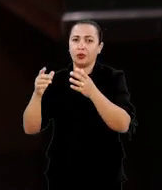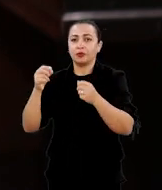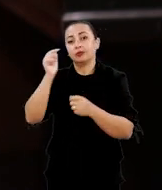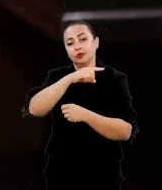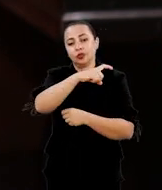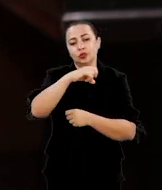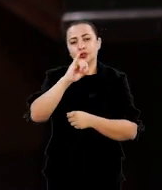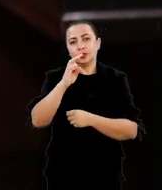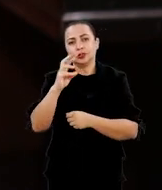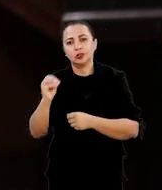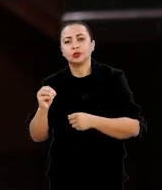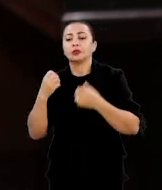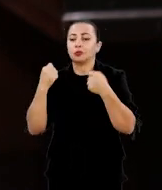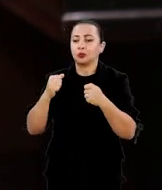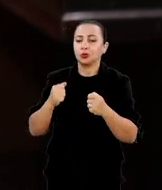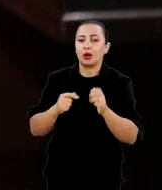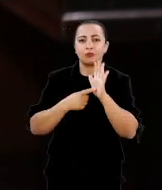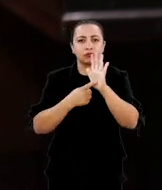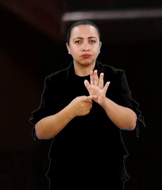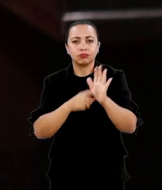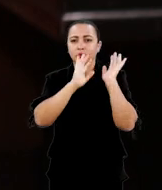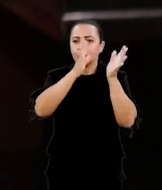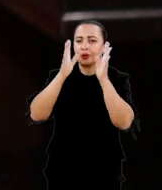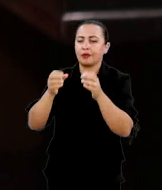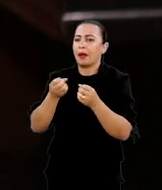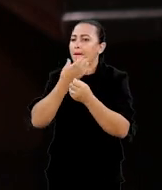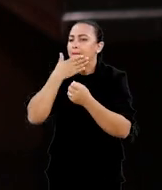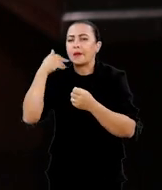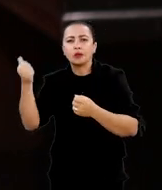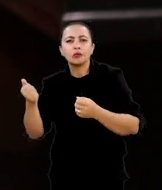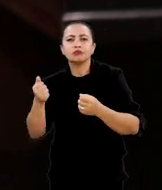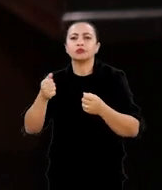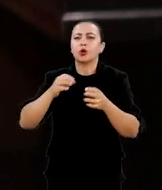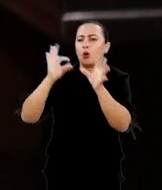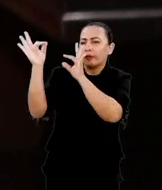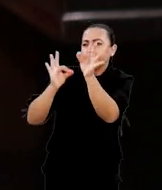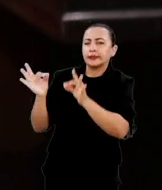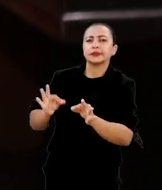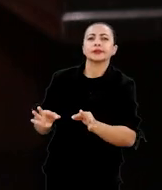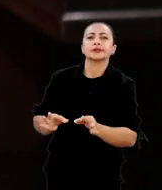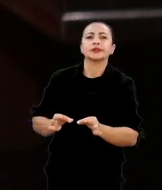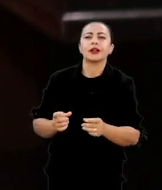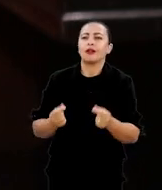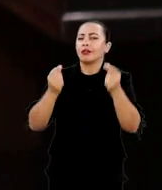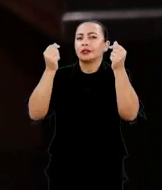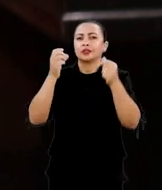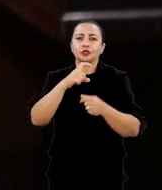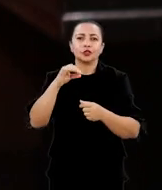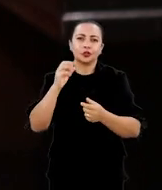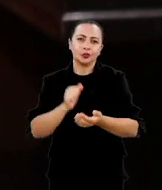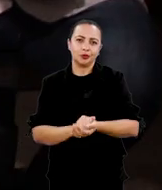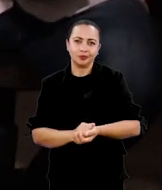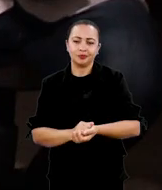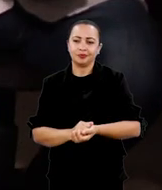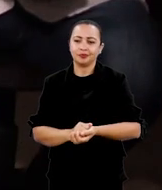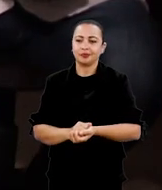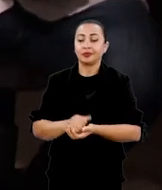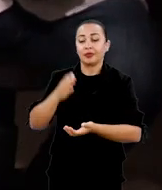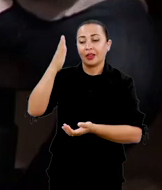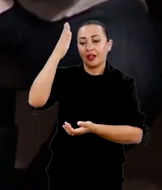de apresentar uma biografia muito mais detalhada e muito mais rica de Xisto Bahia